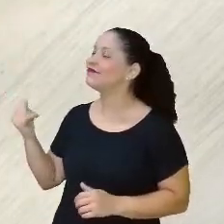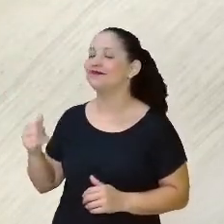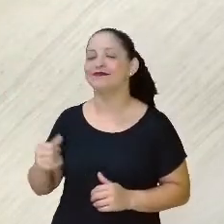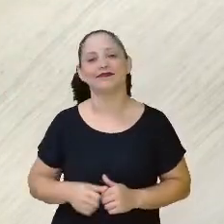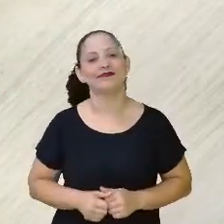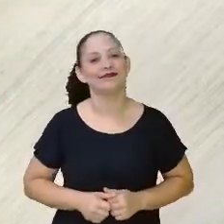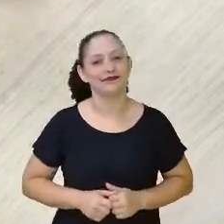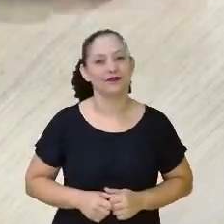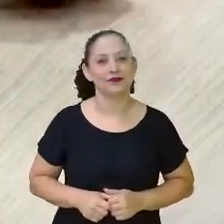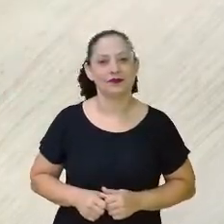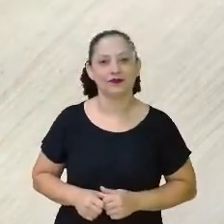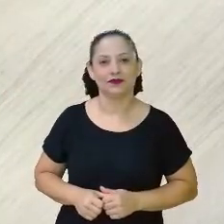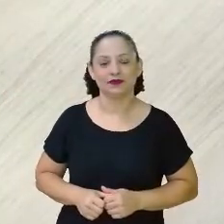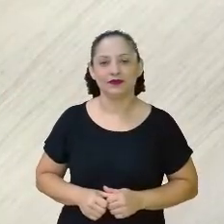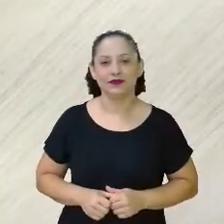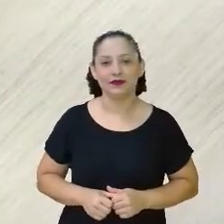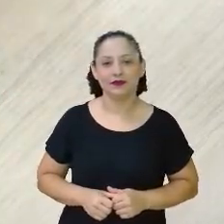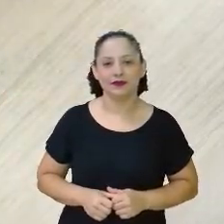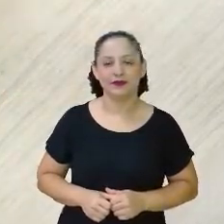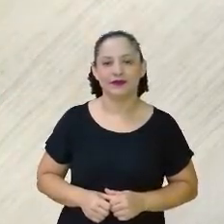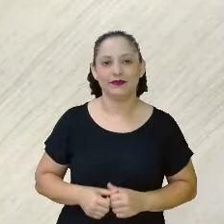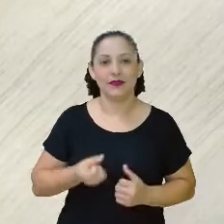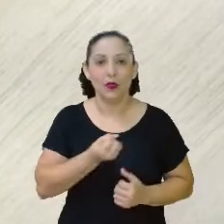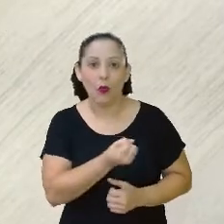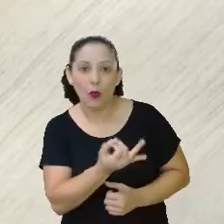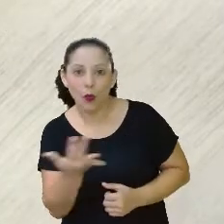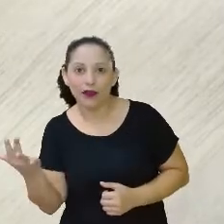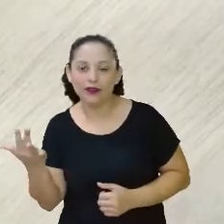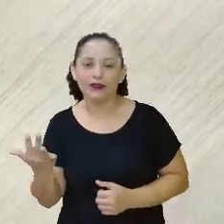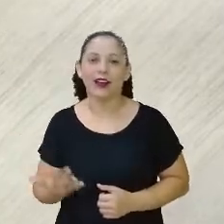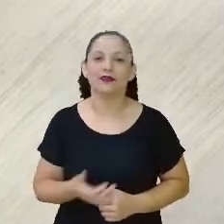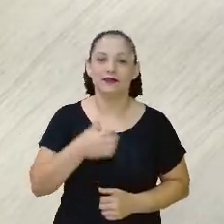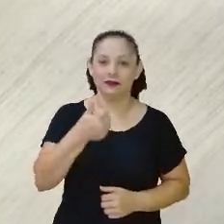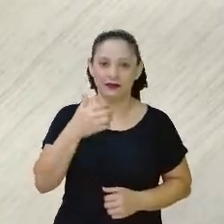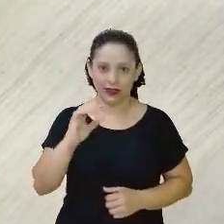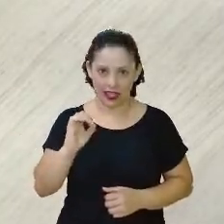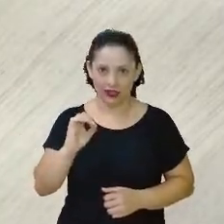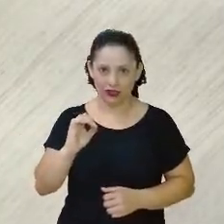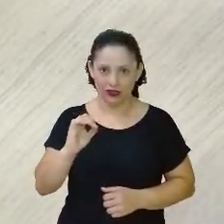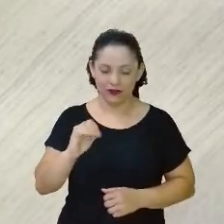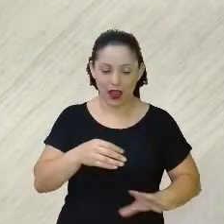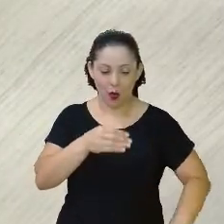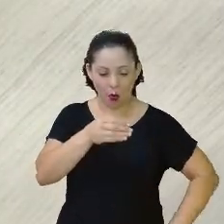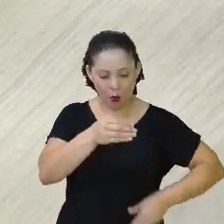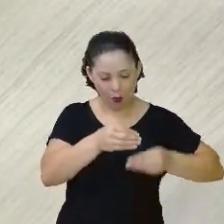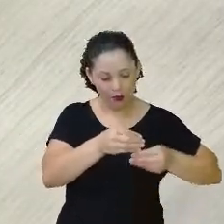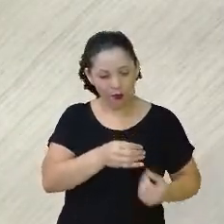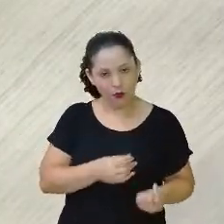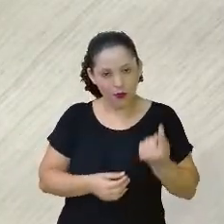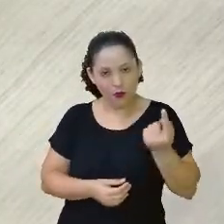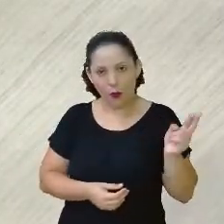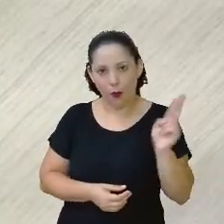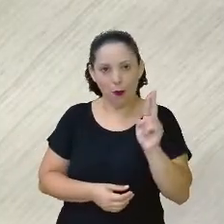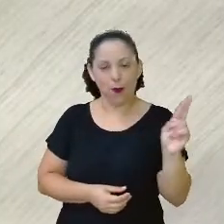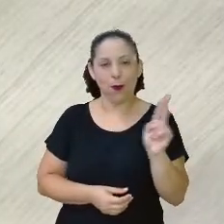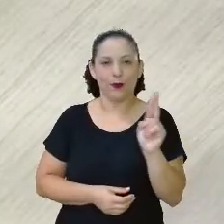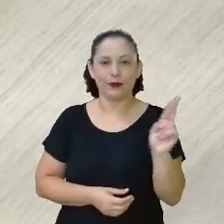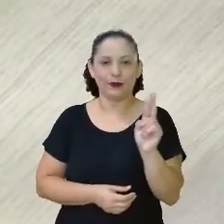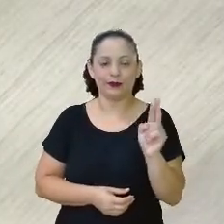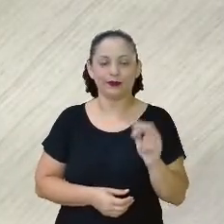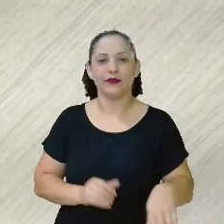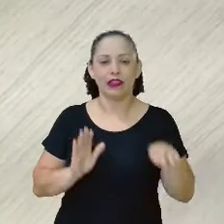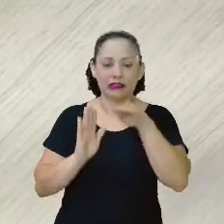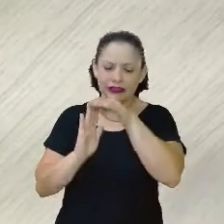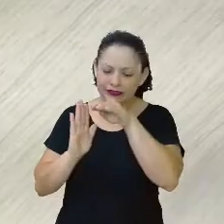sete, oito, nove, dez. Então, eu completei um real. Se ele está dividido em 10